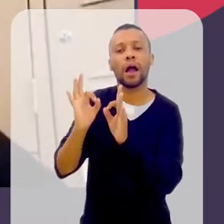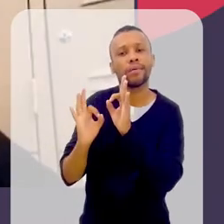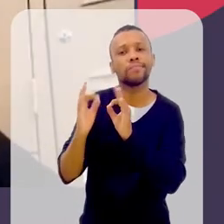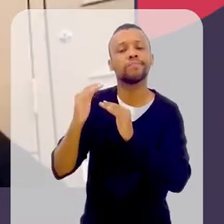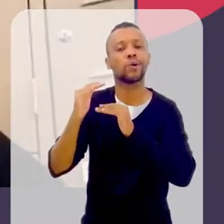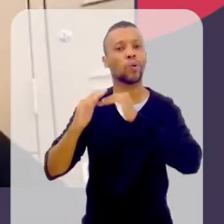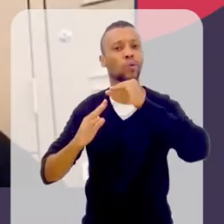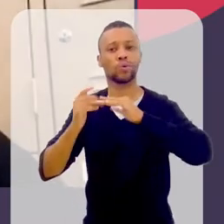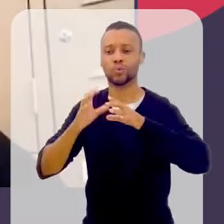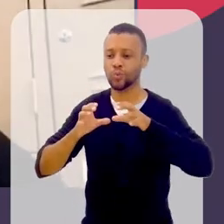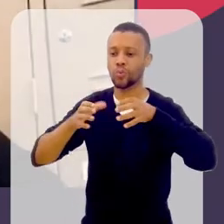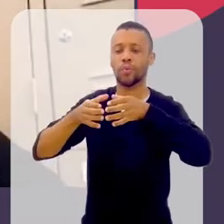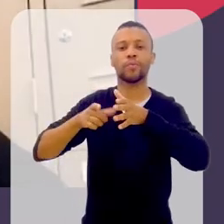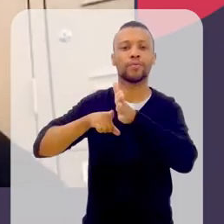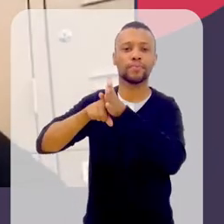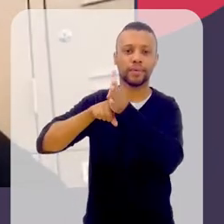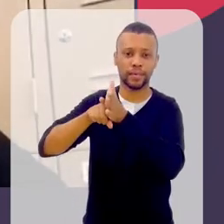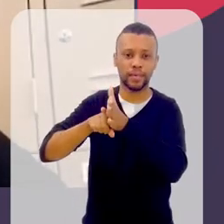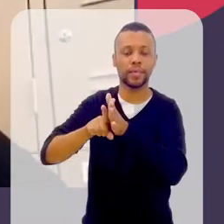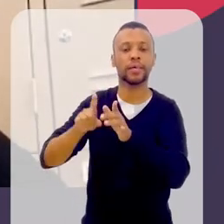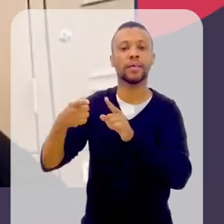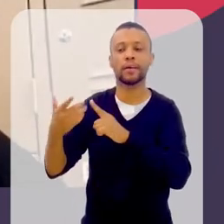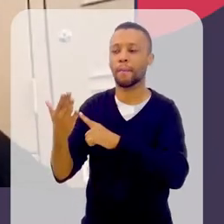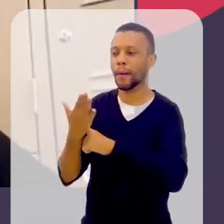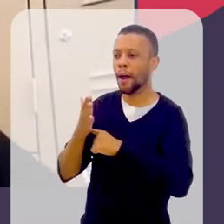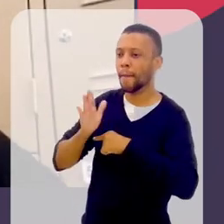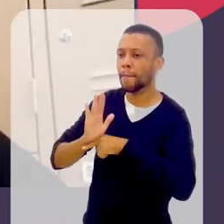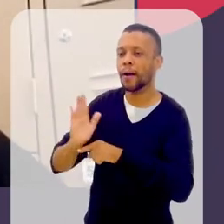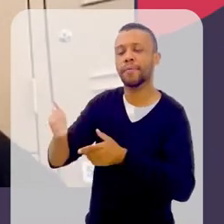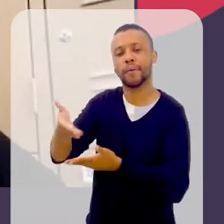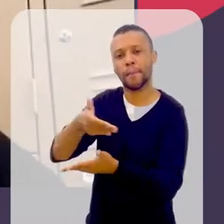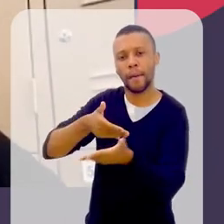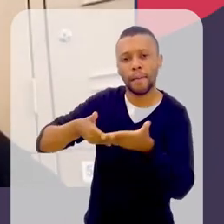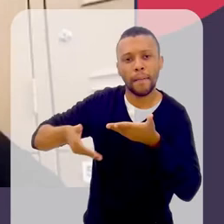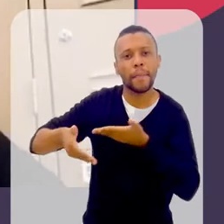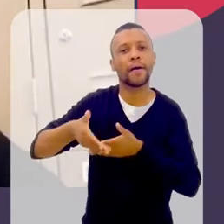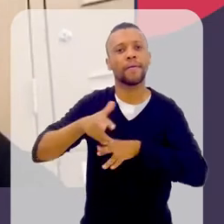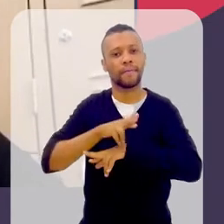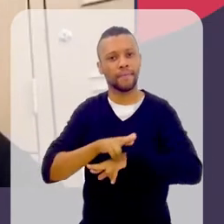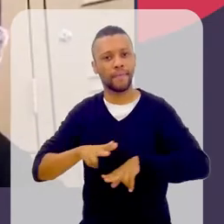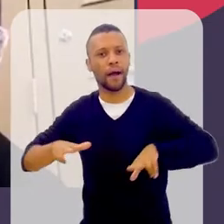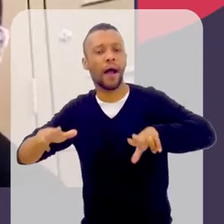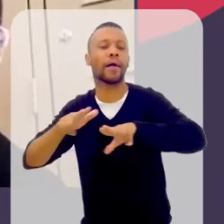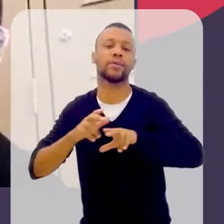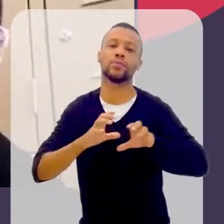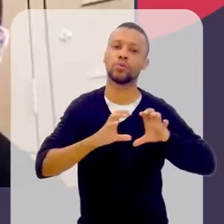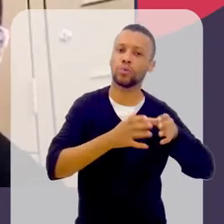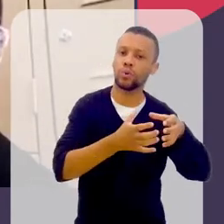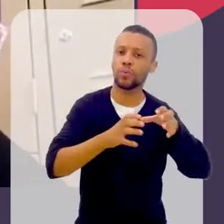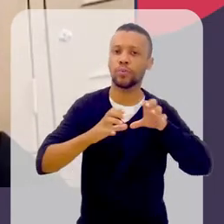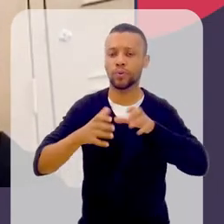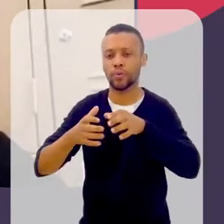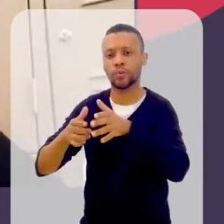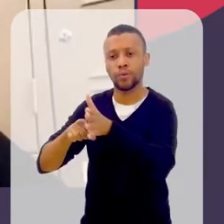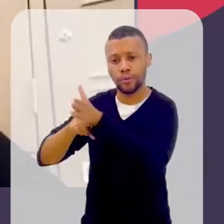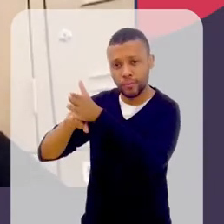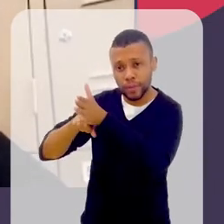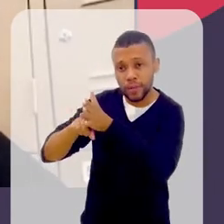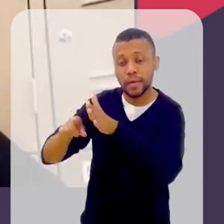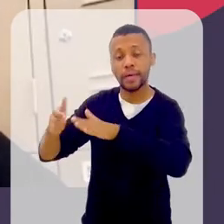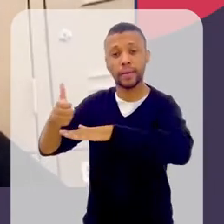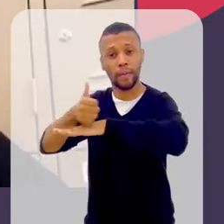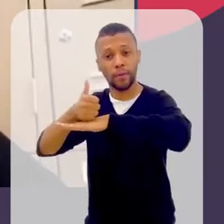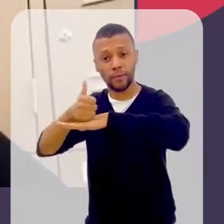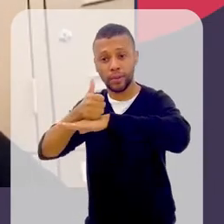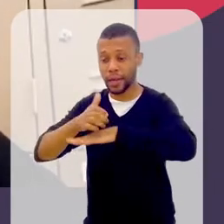só a construção de um grupo de pesquisa, como a colaboração entre grupos de pesquisa. A colaboração entre universidades, a colaboração